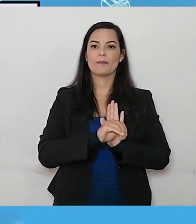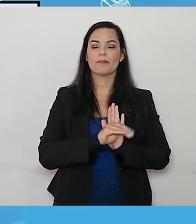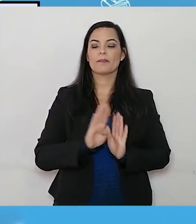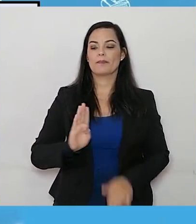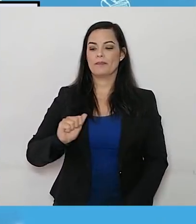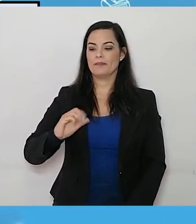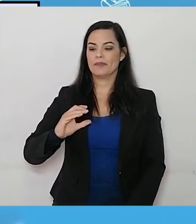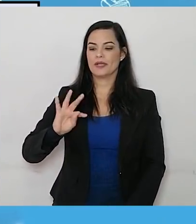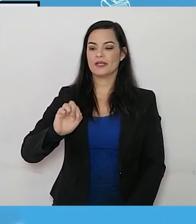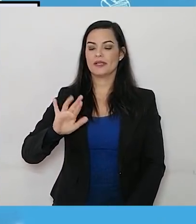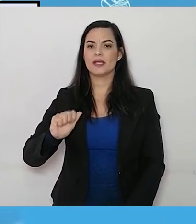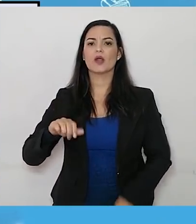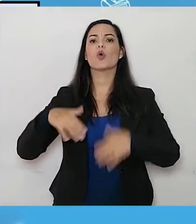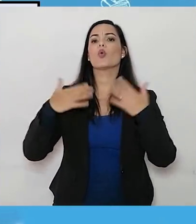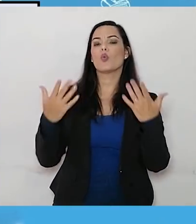busca de alimento?